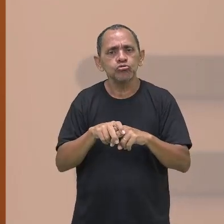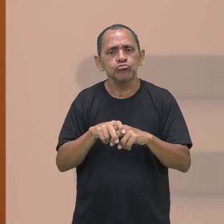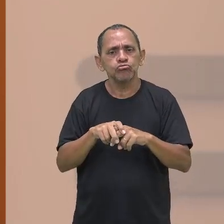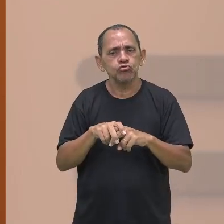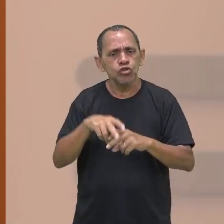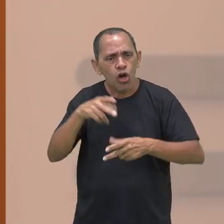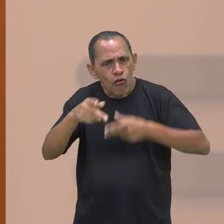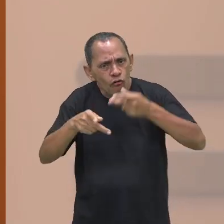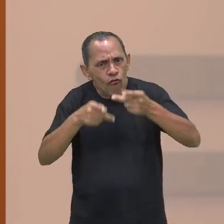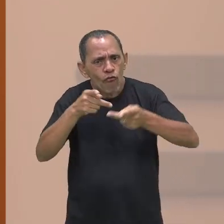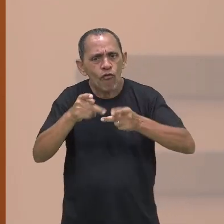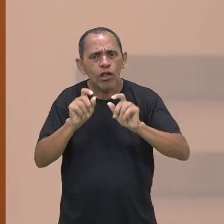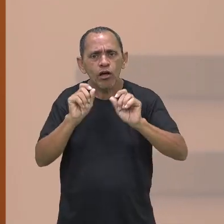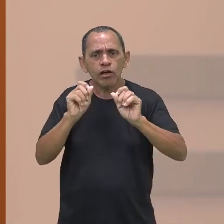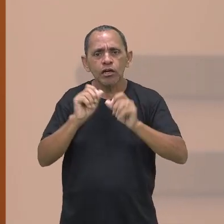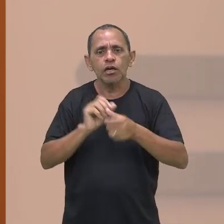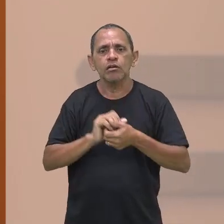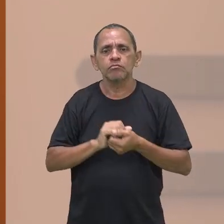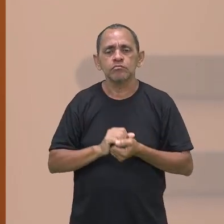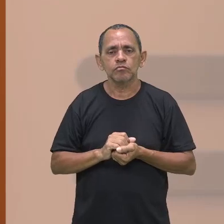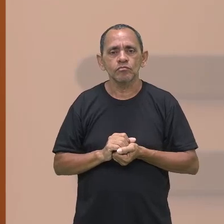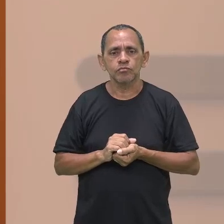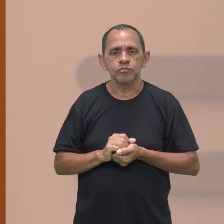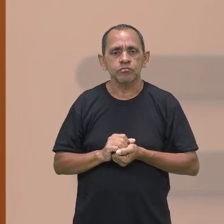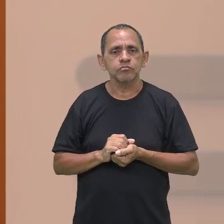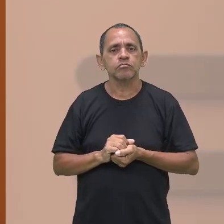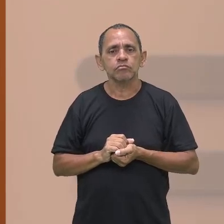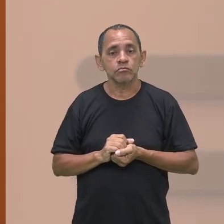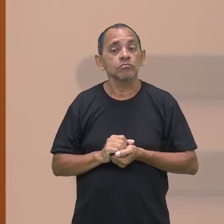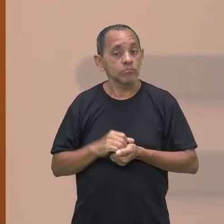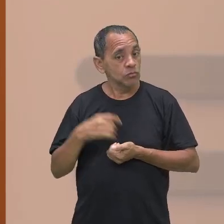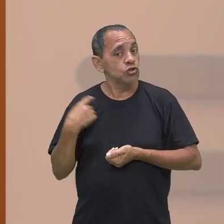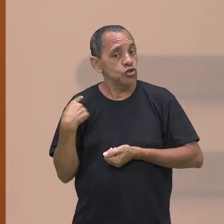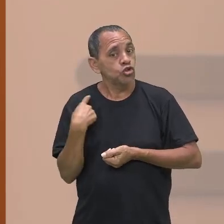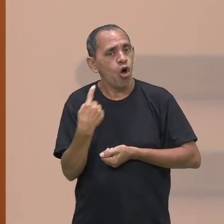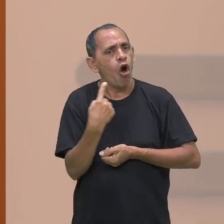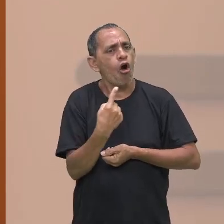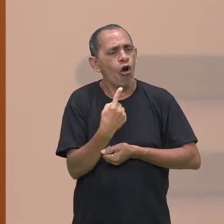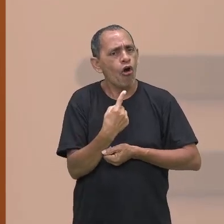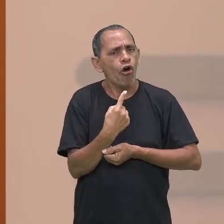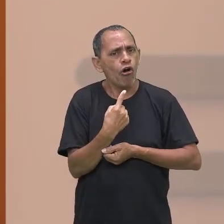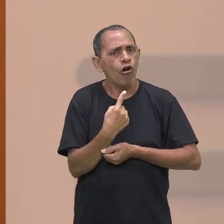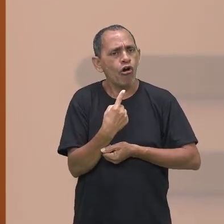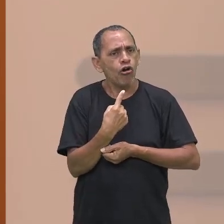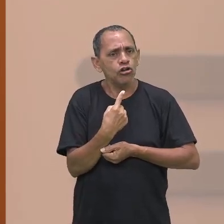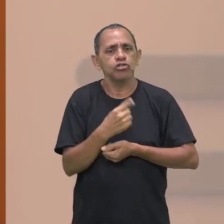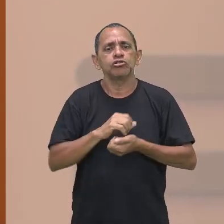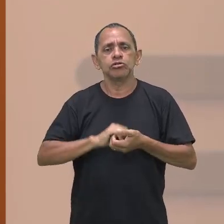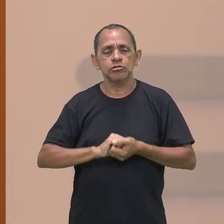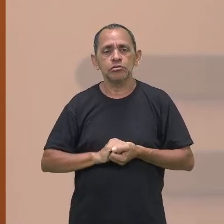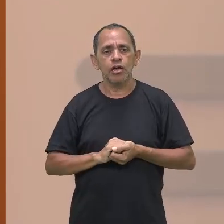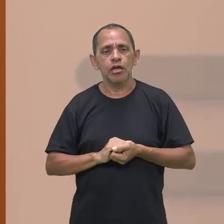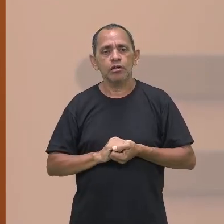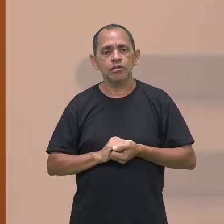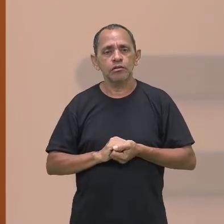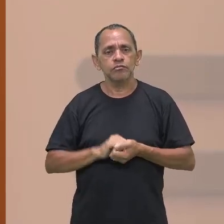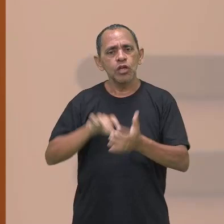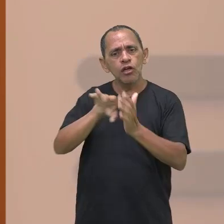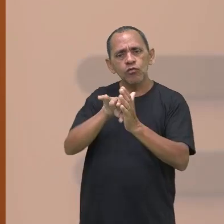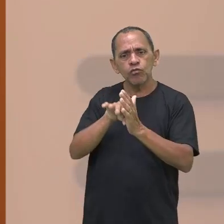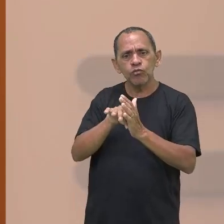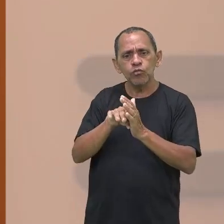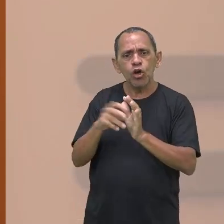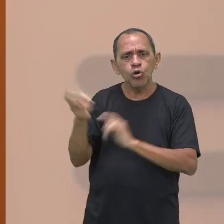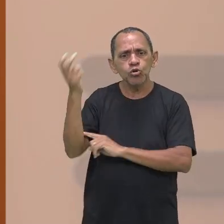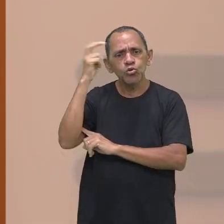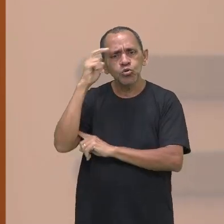nos aproximaremos de uma definição para entendermos o que é cultura. E você perguntaria,